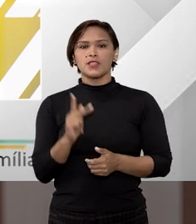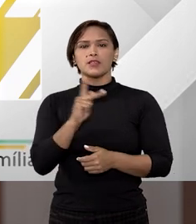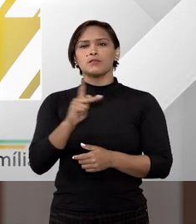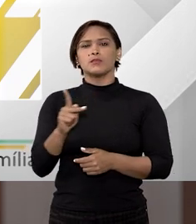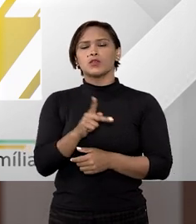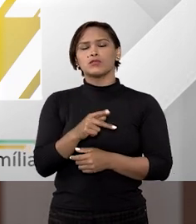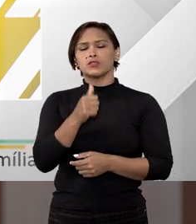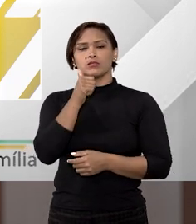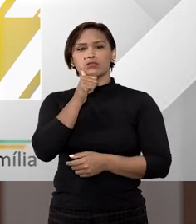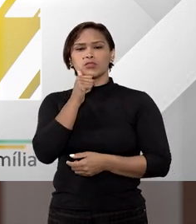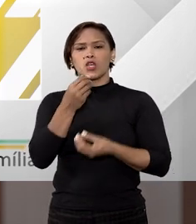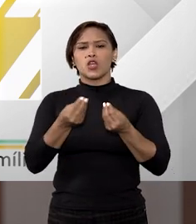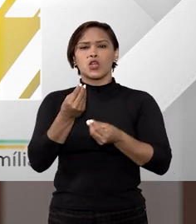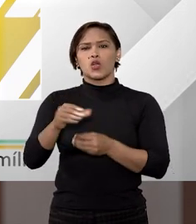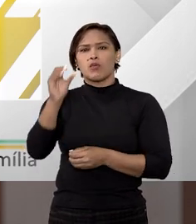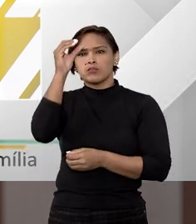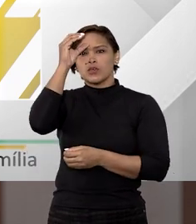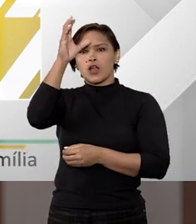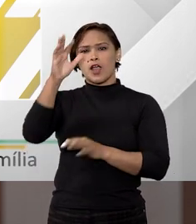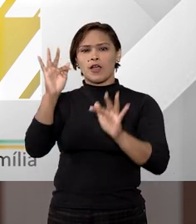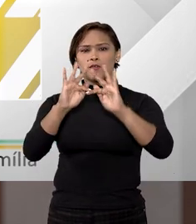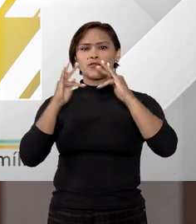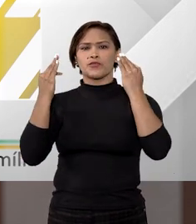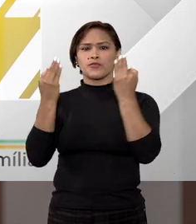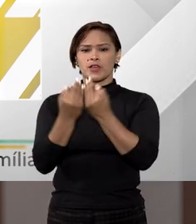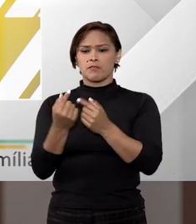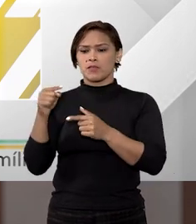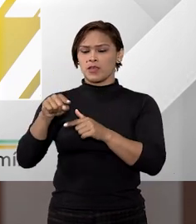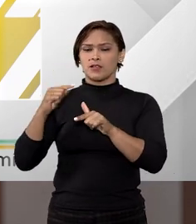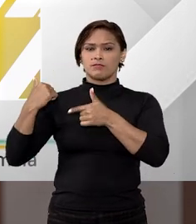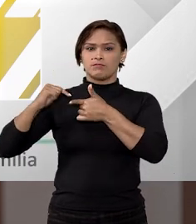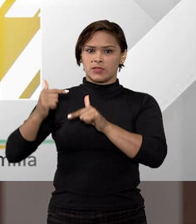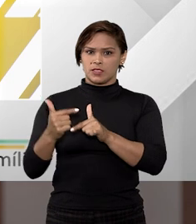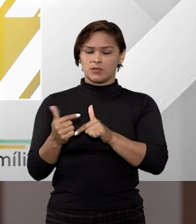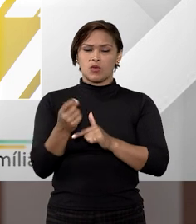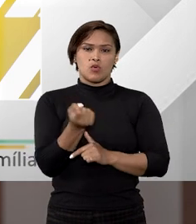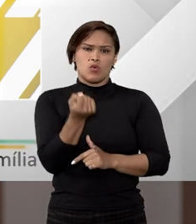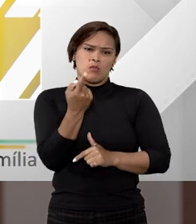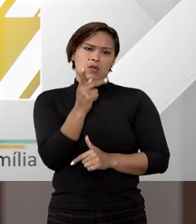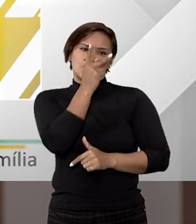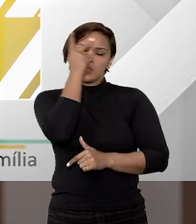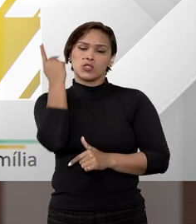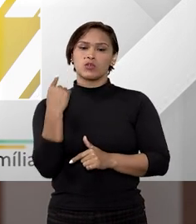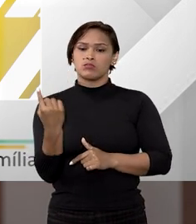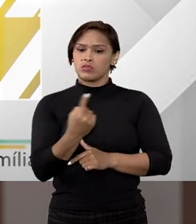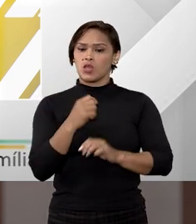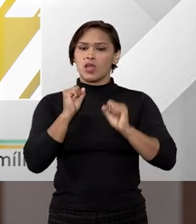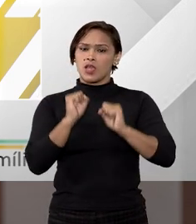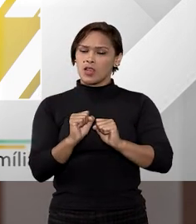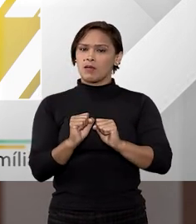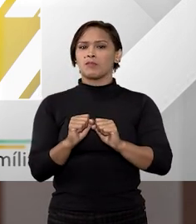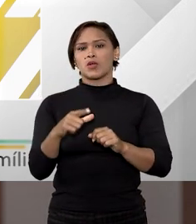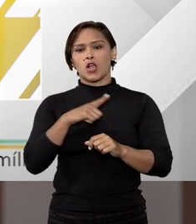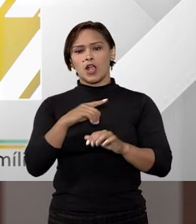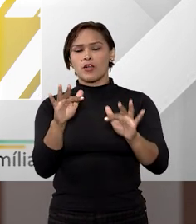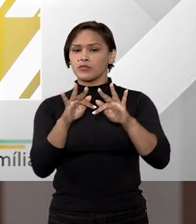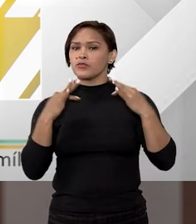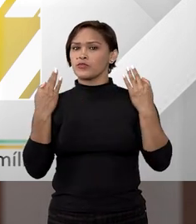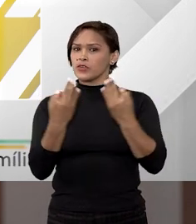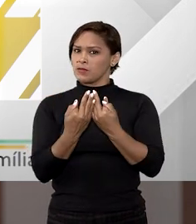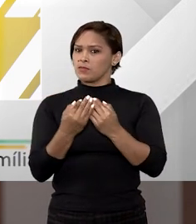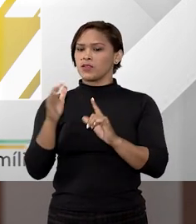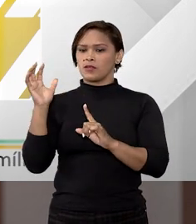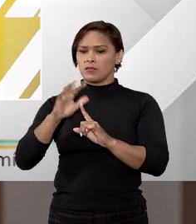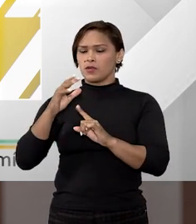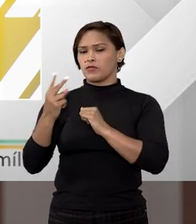Professora Bruna, e qual o conceito de família para estes bens? Uma pessoa sozinha, por exemplo, ela pode ser considerada família